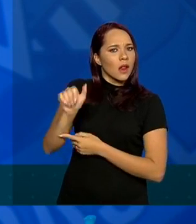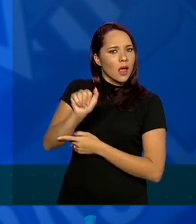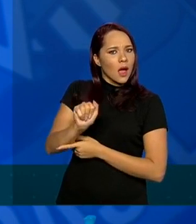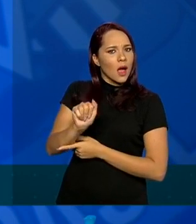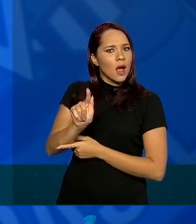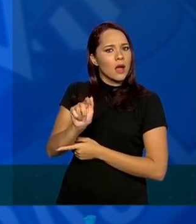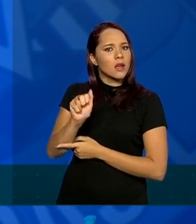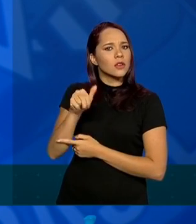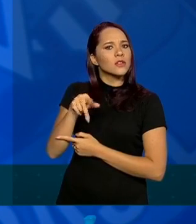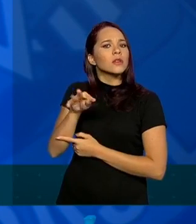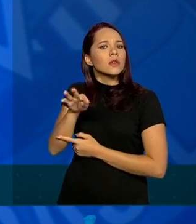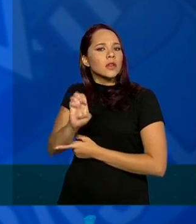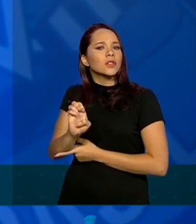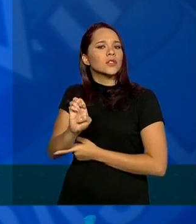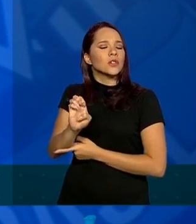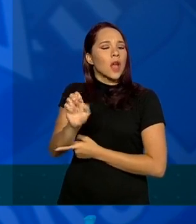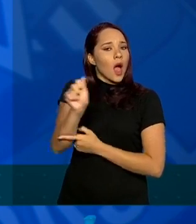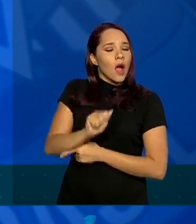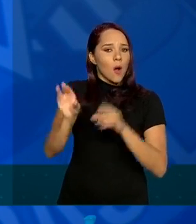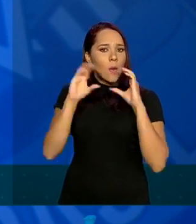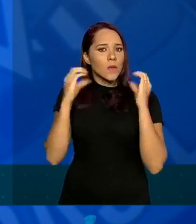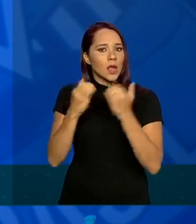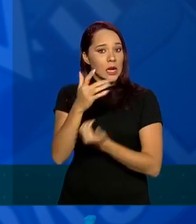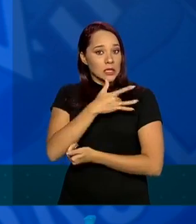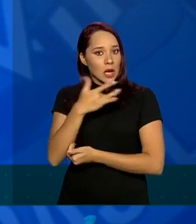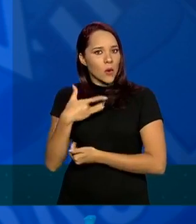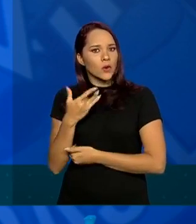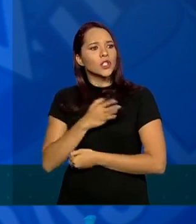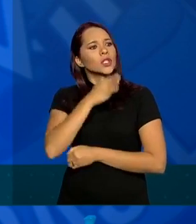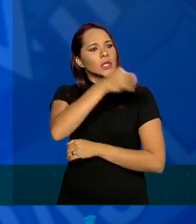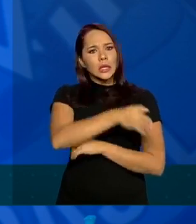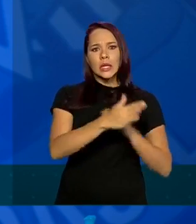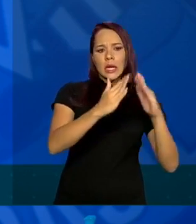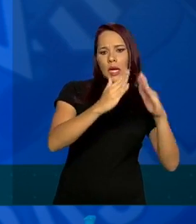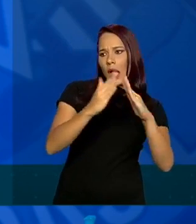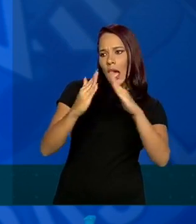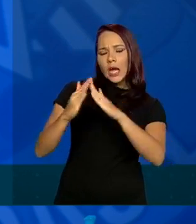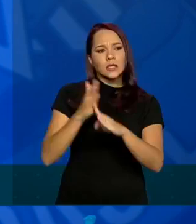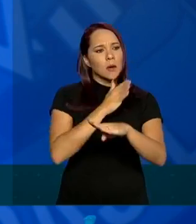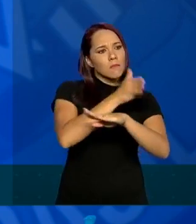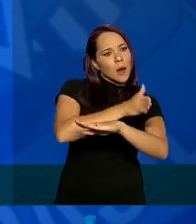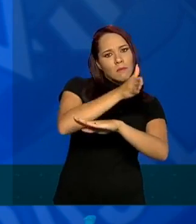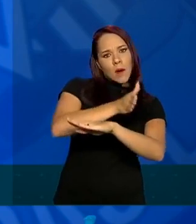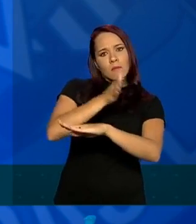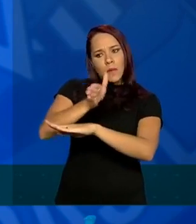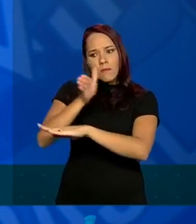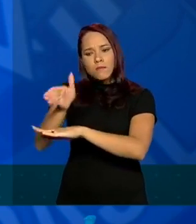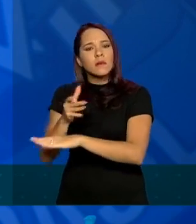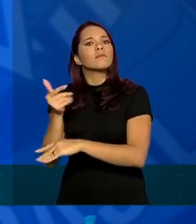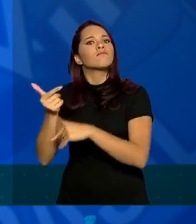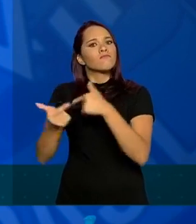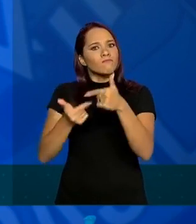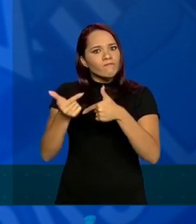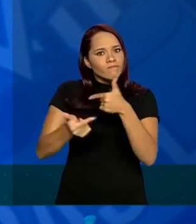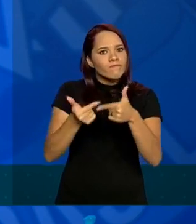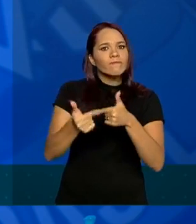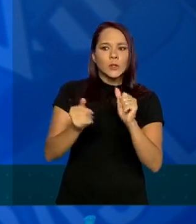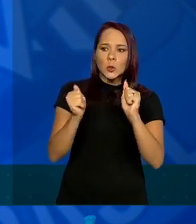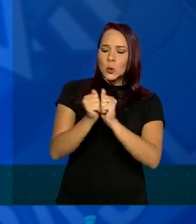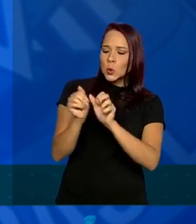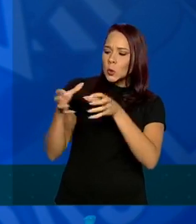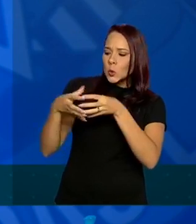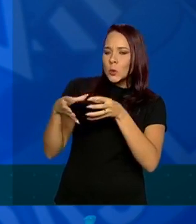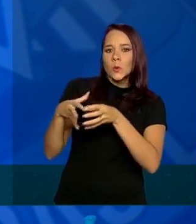de saúde, ele está nas casas das pessoas, fazendo o seu trabalho, junto com as